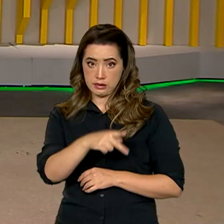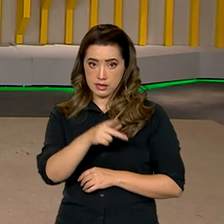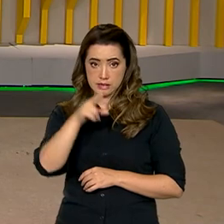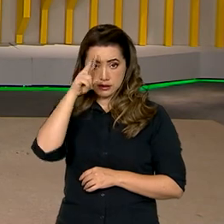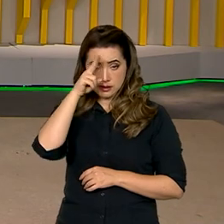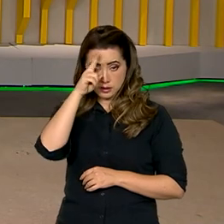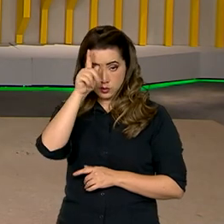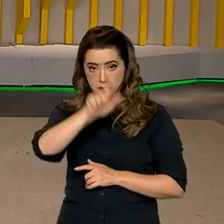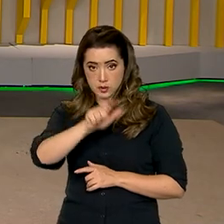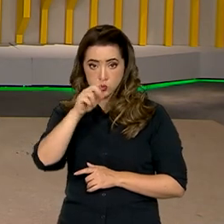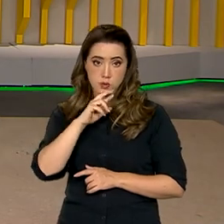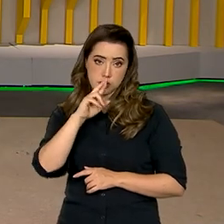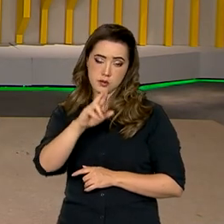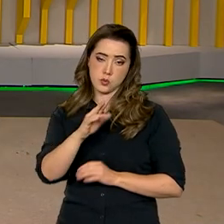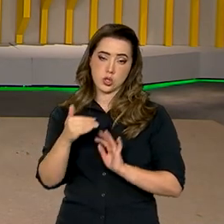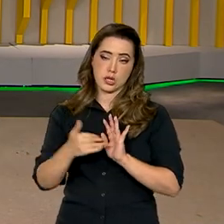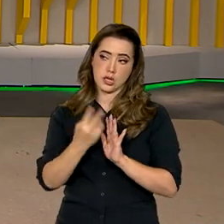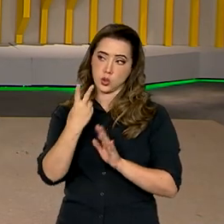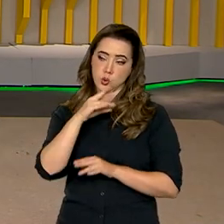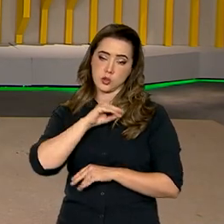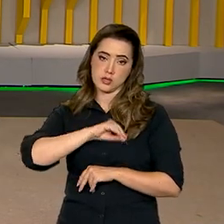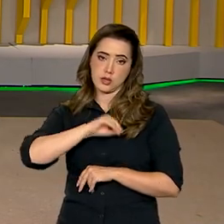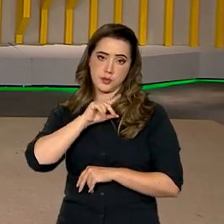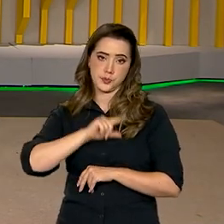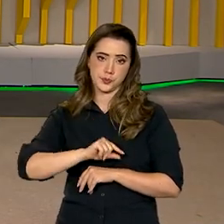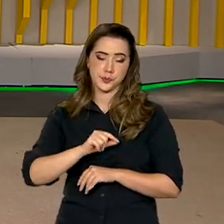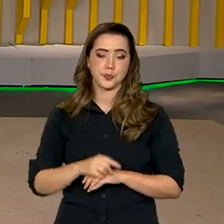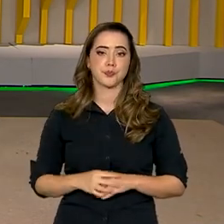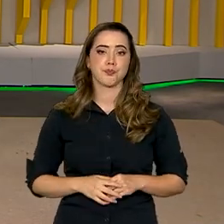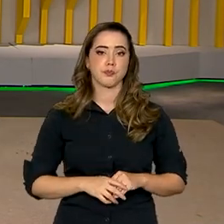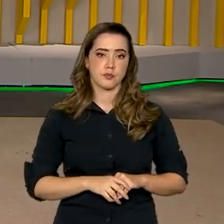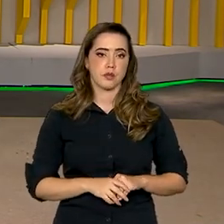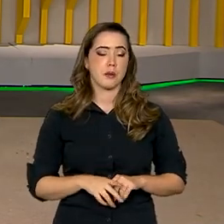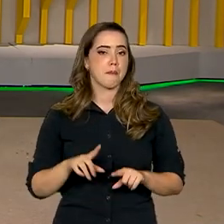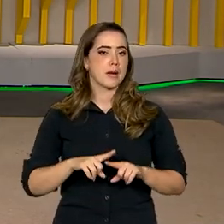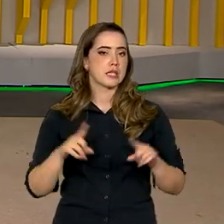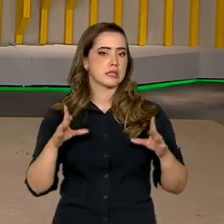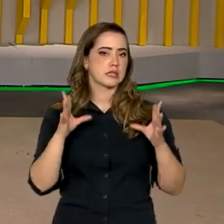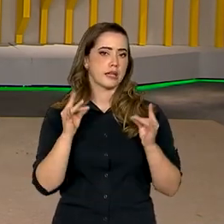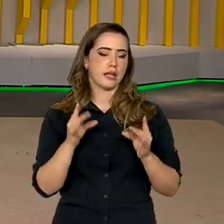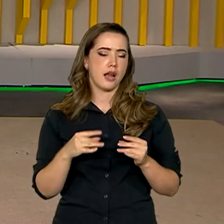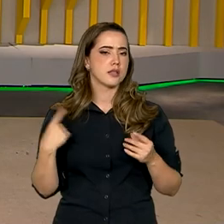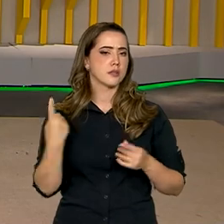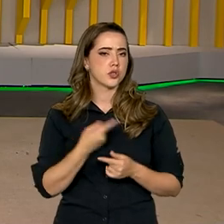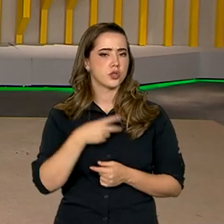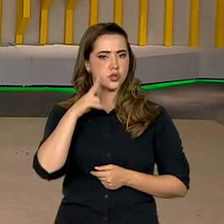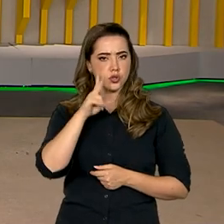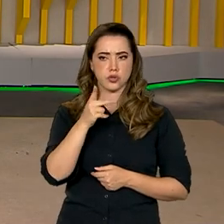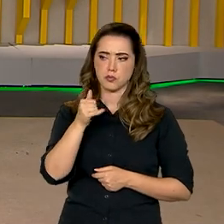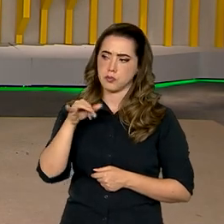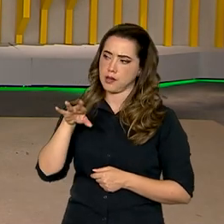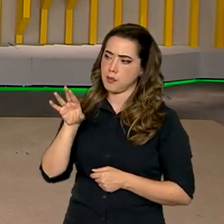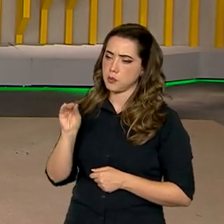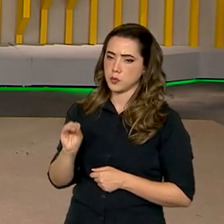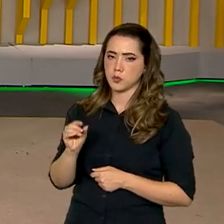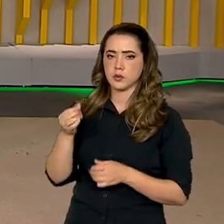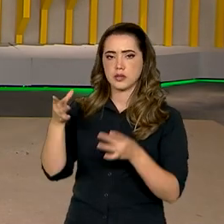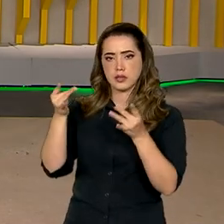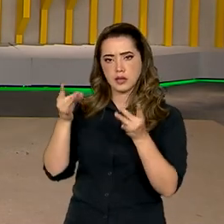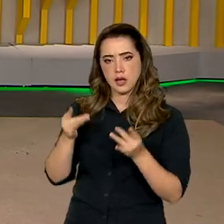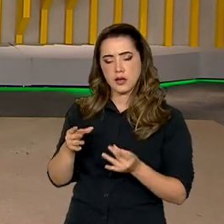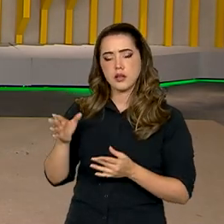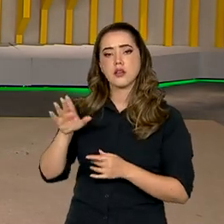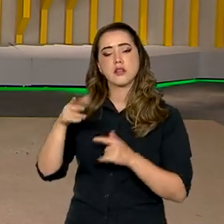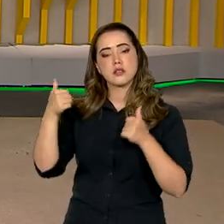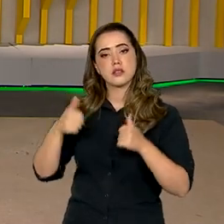atender consumidores com renda de até dois salários mínimos por mês. Mas quem tem todos esses detalhes pra gente é o repórter Pablo Mundim,